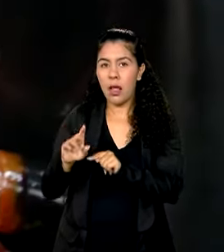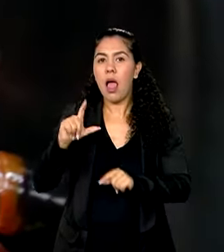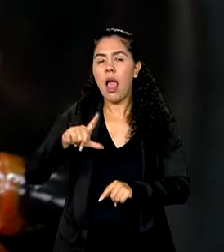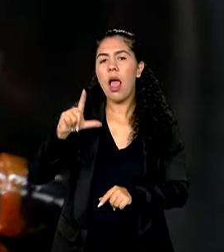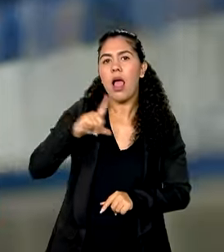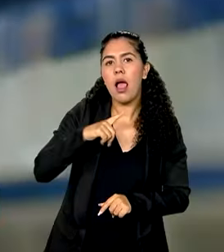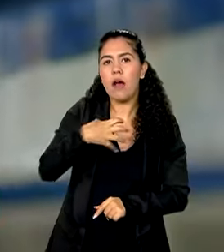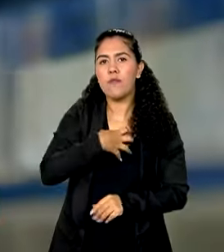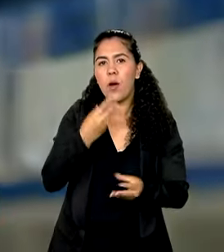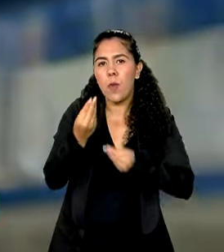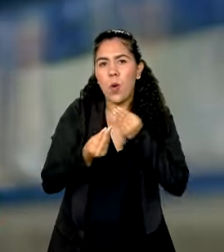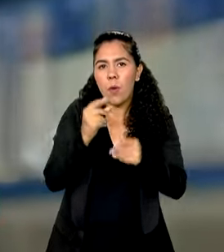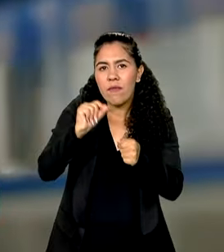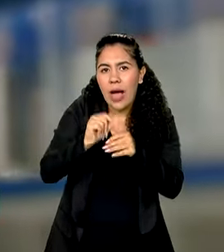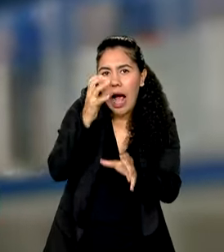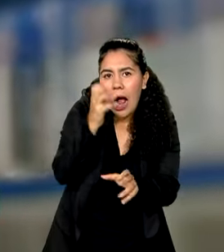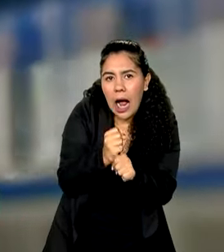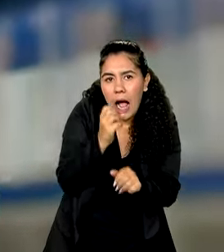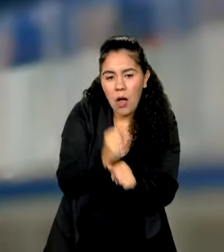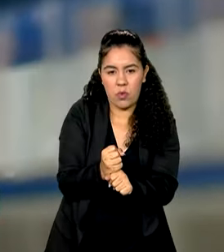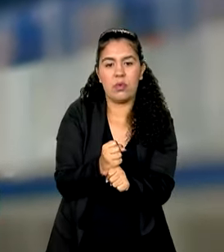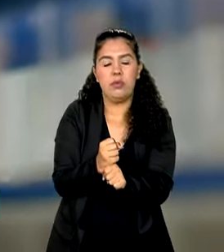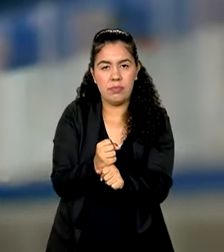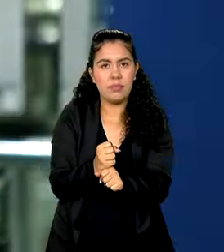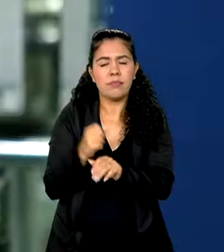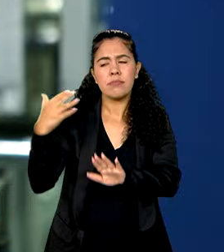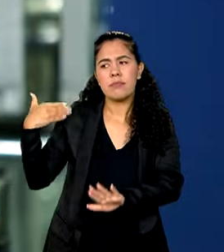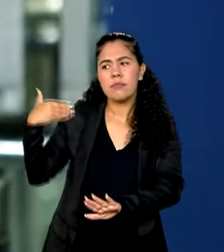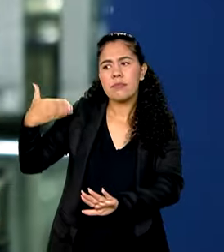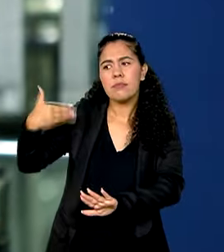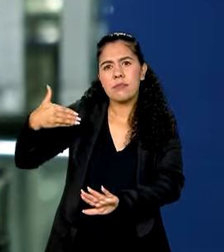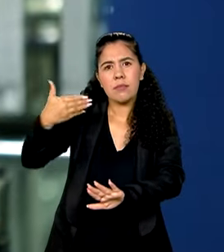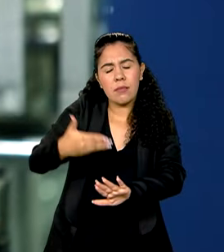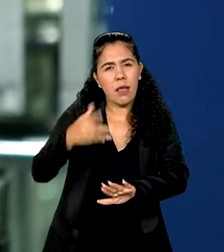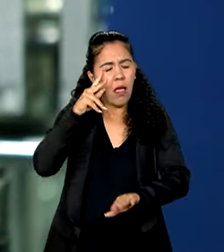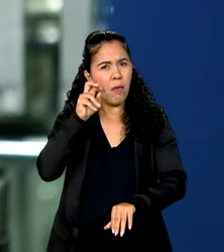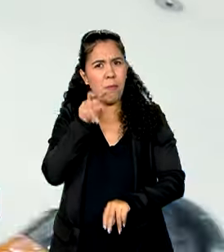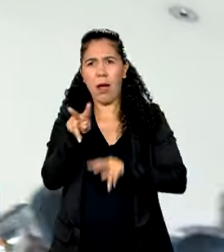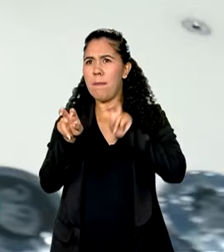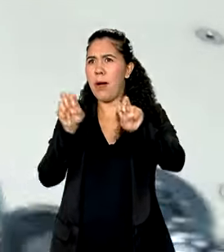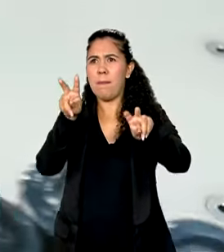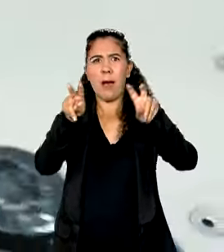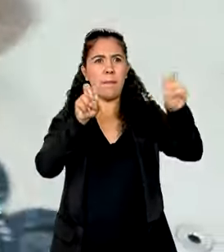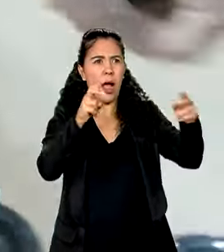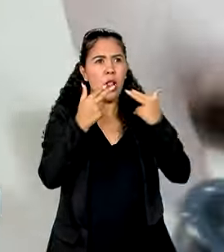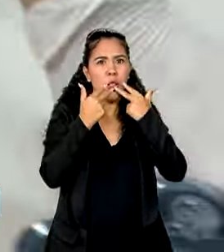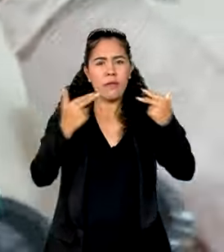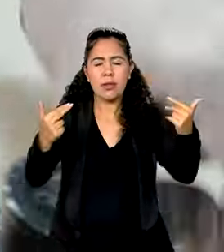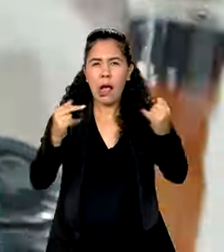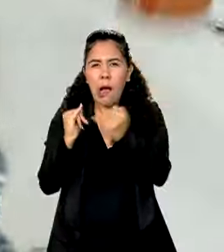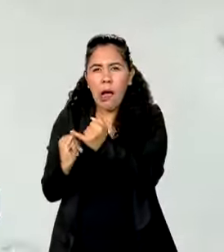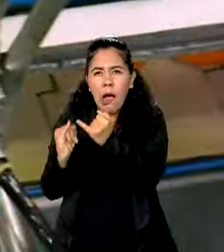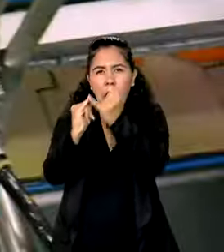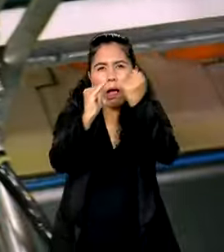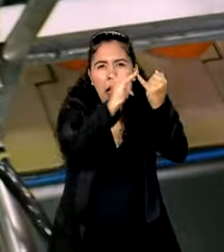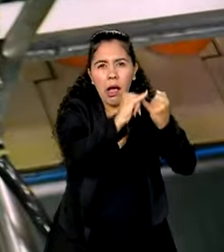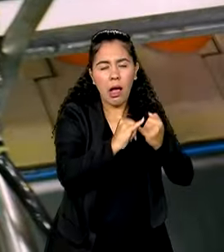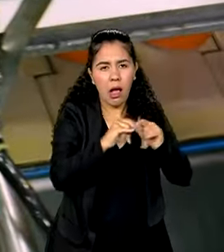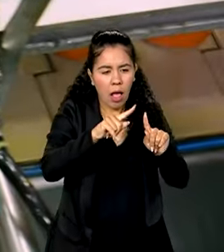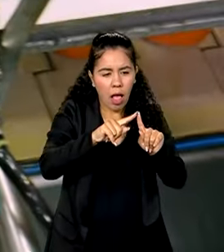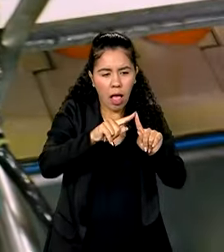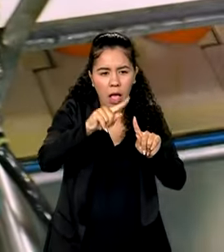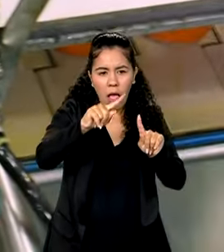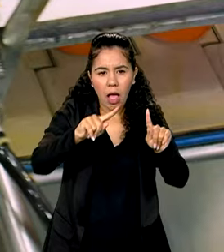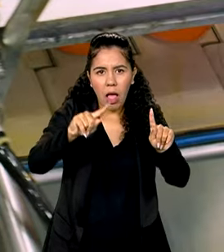brasileiro é calculado. E nos últimos tempos, as manchetes têm sido bem parecidas. Esse índice econômico tem ido na